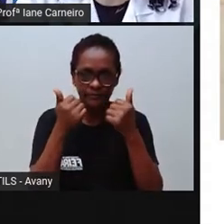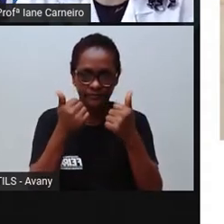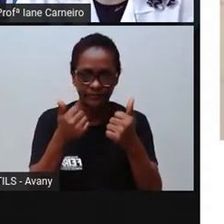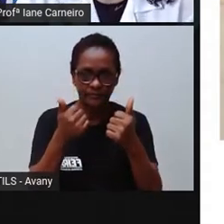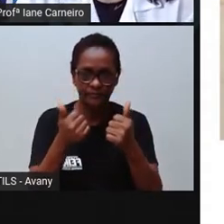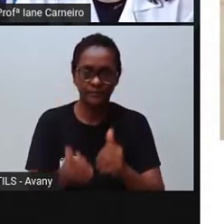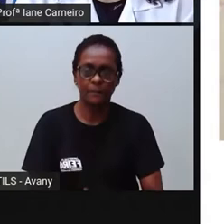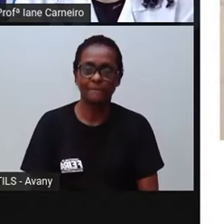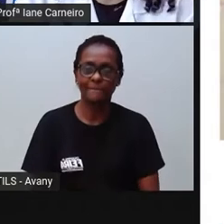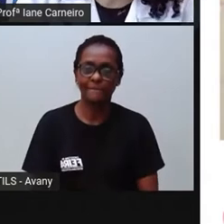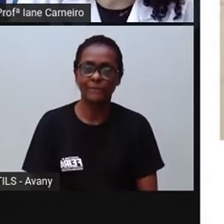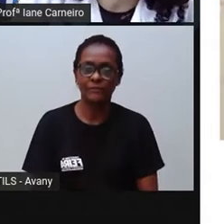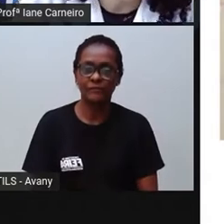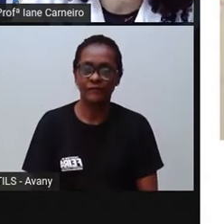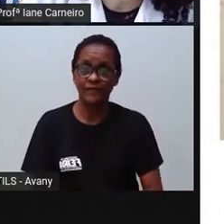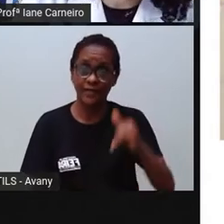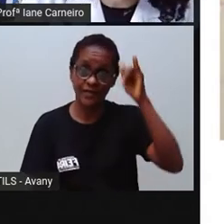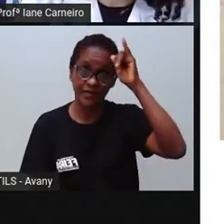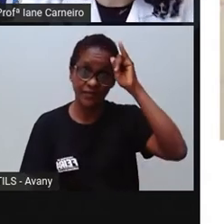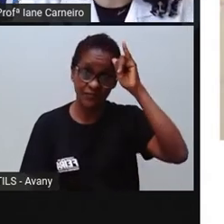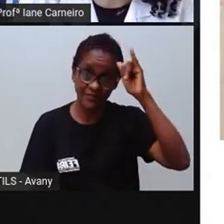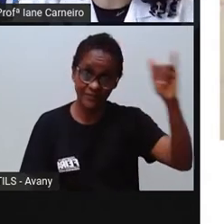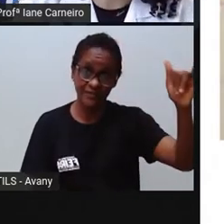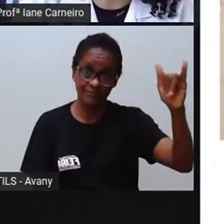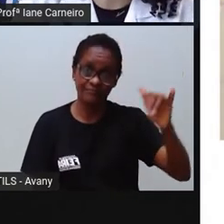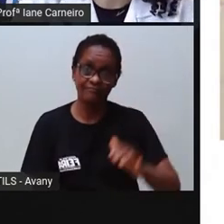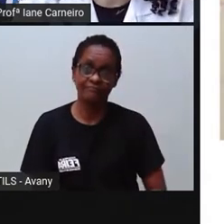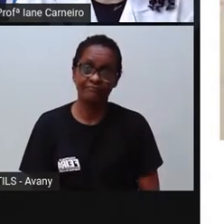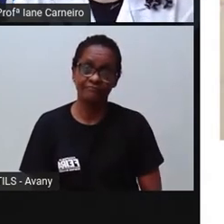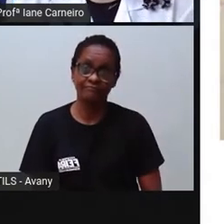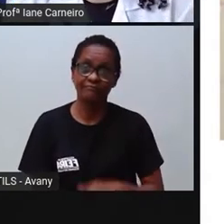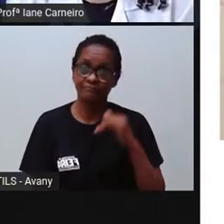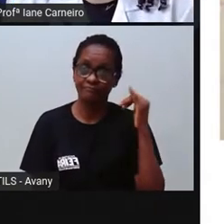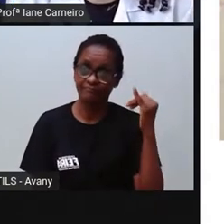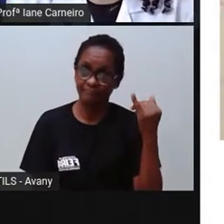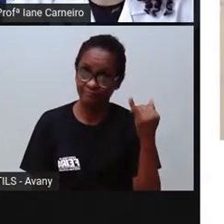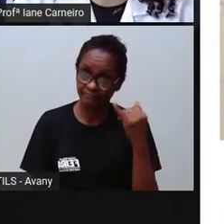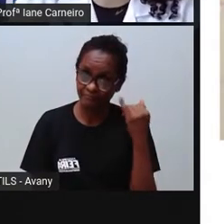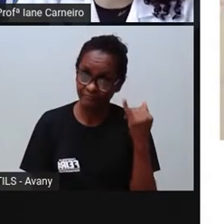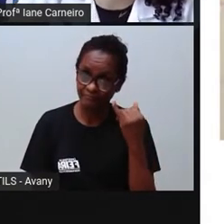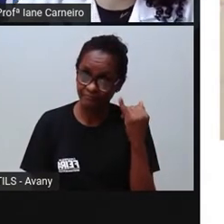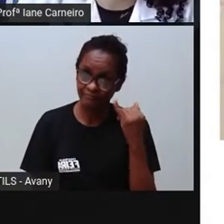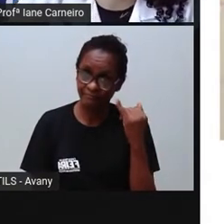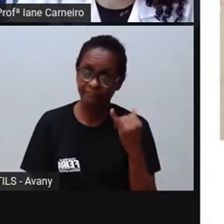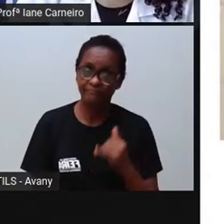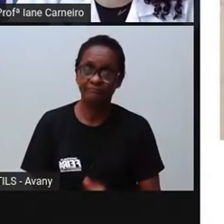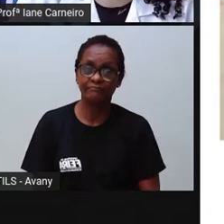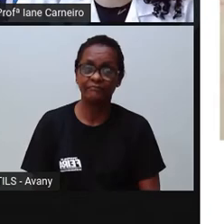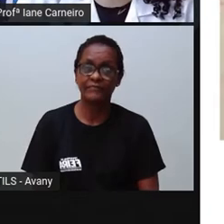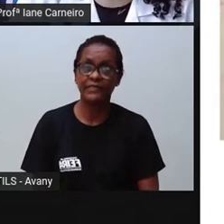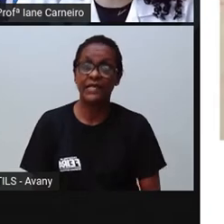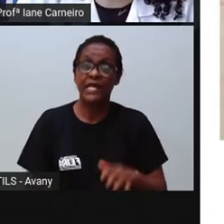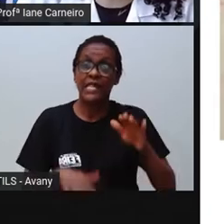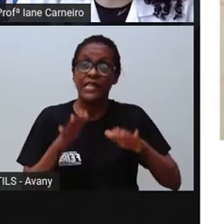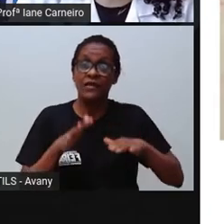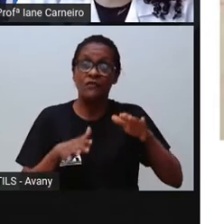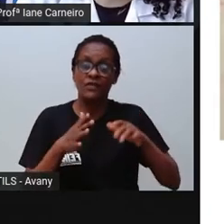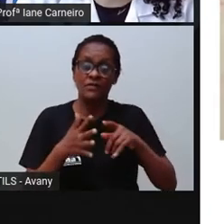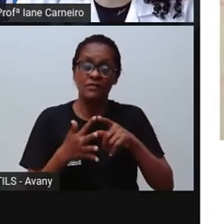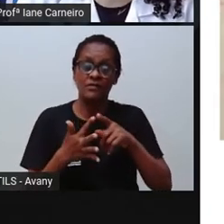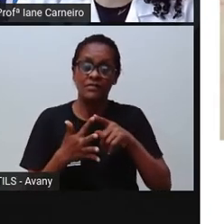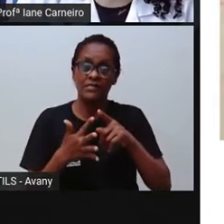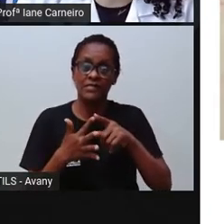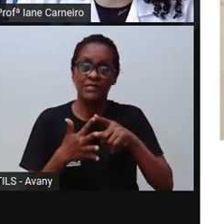evitada, né? Pra gente evitar os acidentes, tá certo? Outra situação, ó, subir em